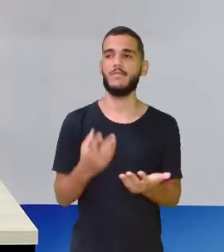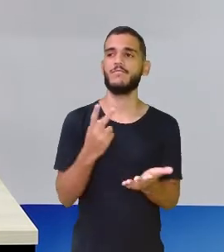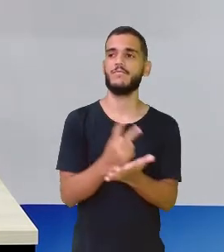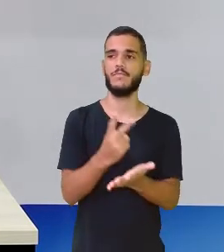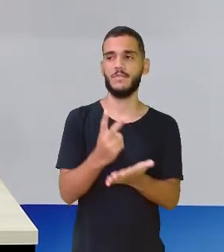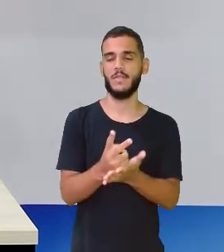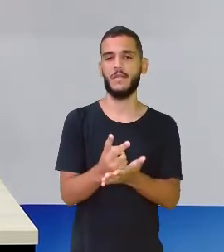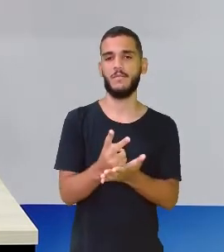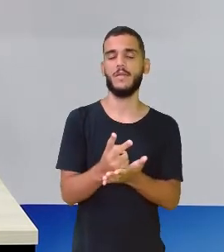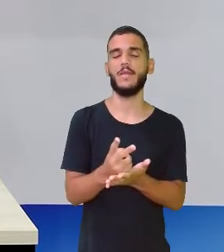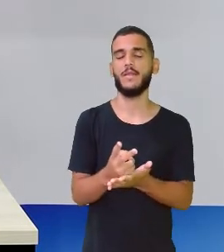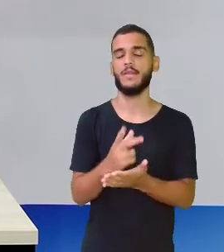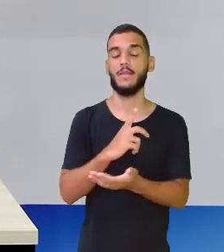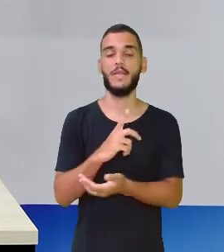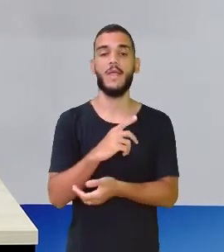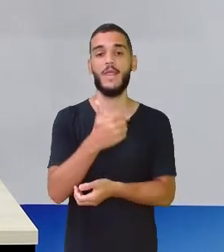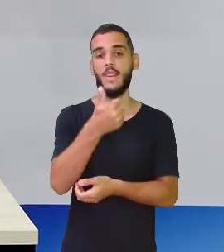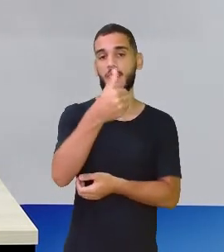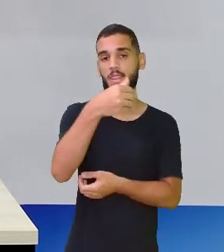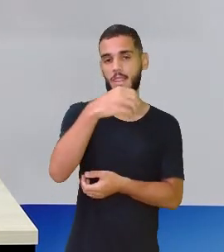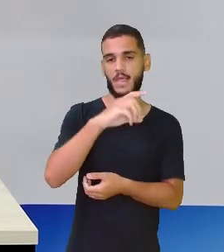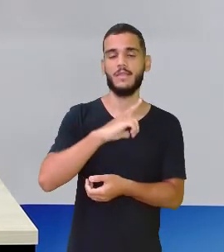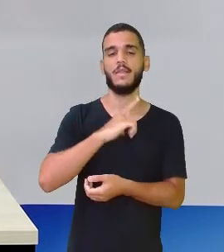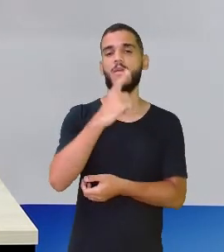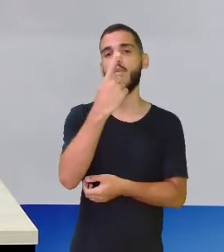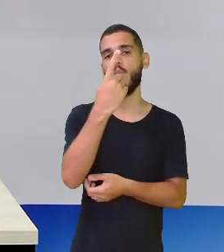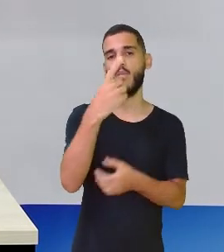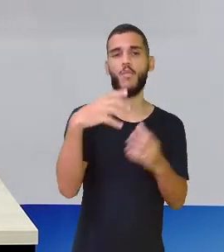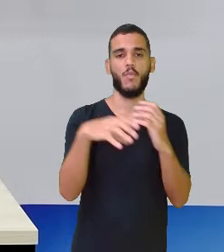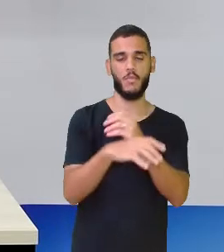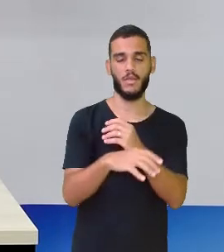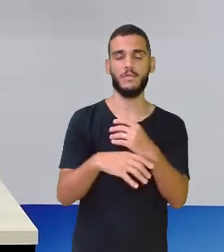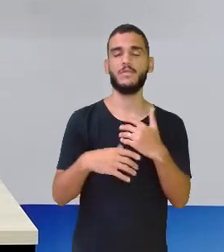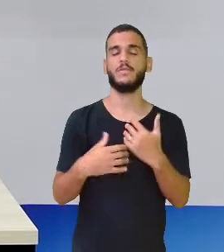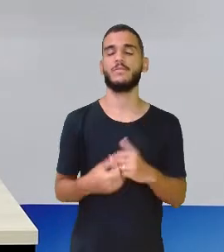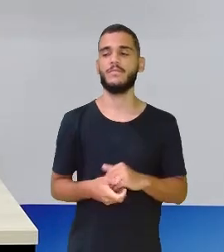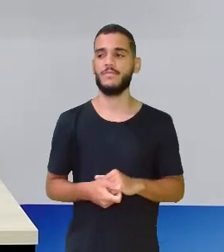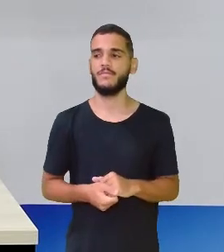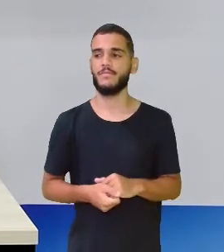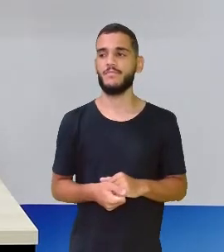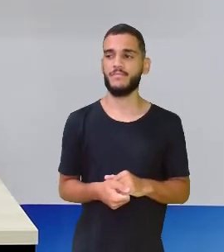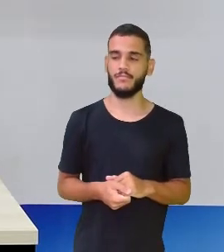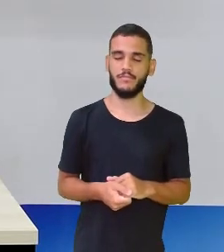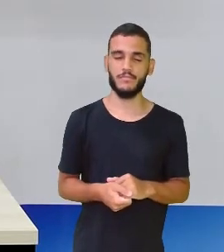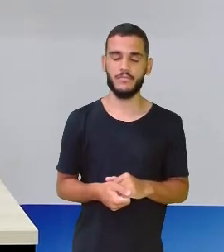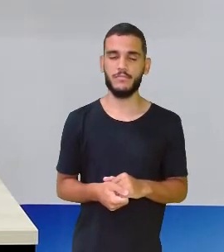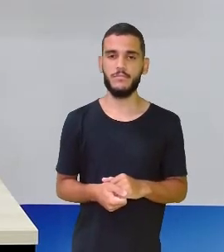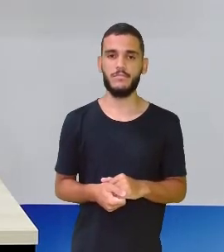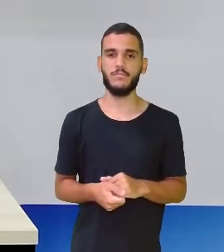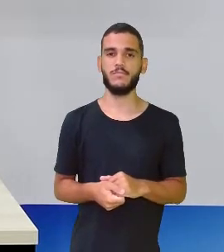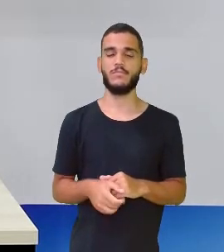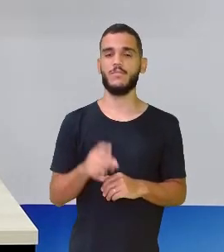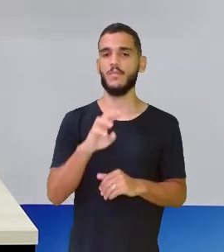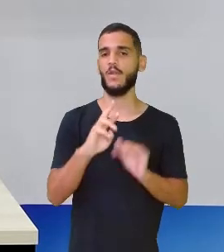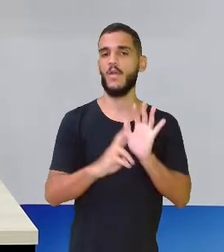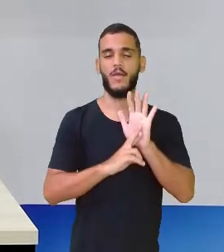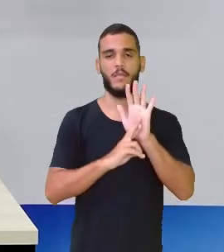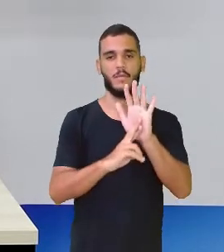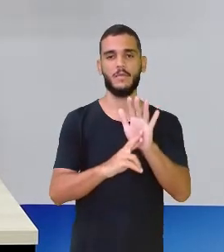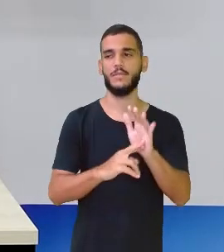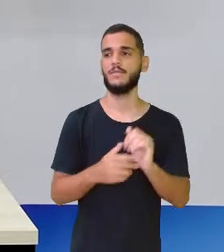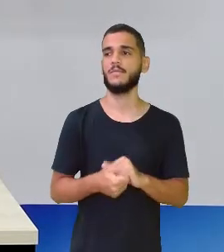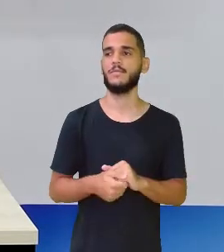dez, eu tenho um inteiro. Se eu, por exemplo, quero a representação desses dez